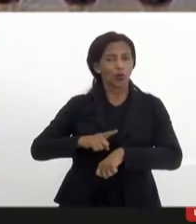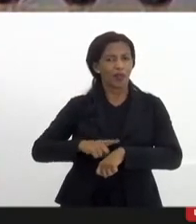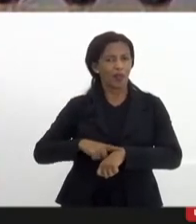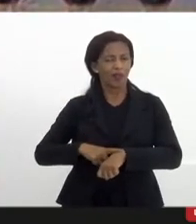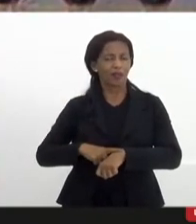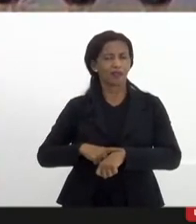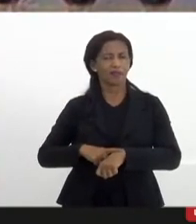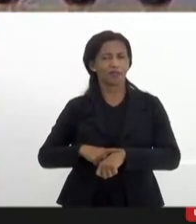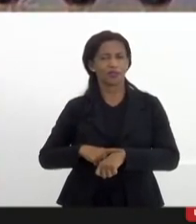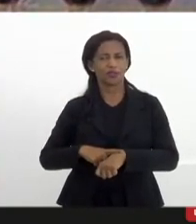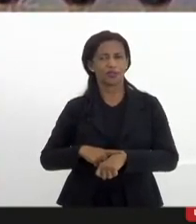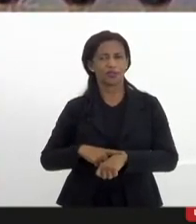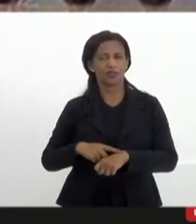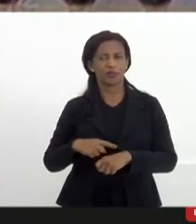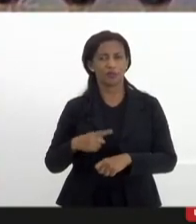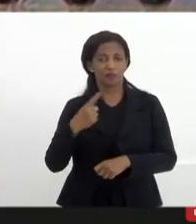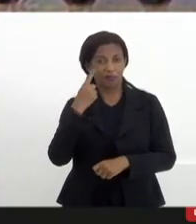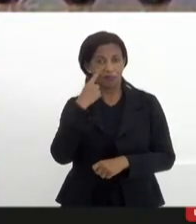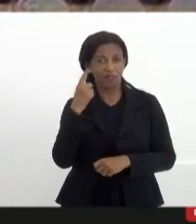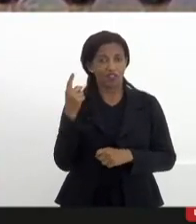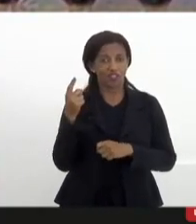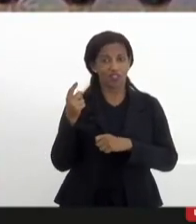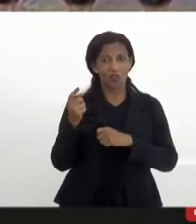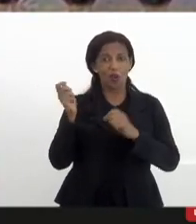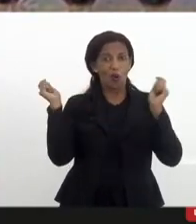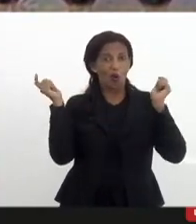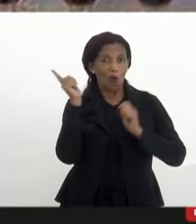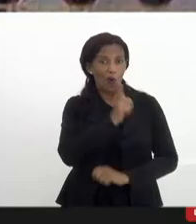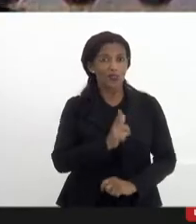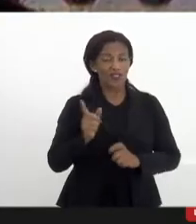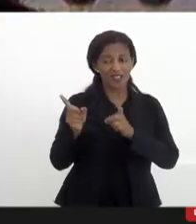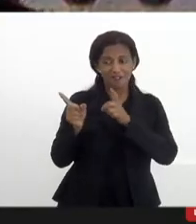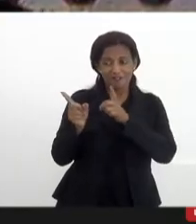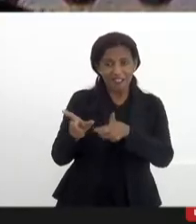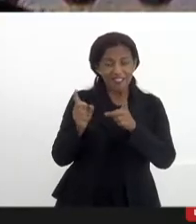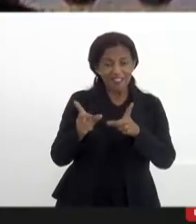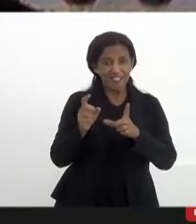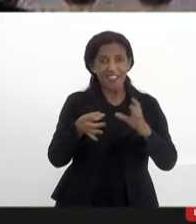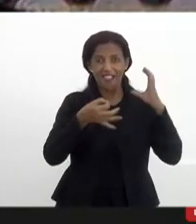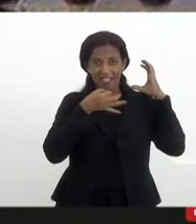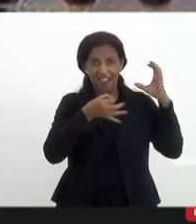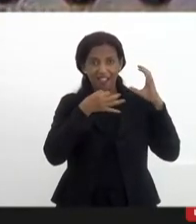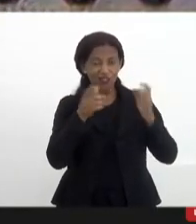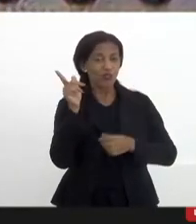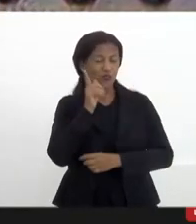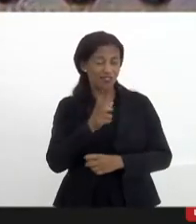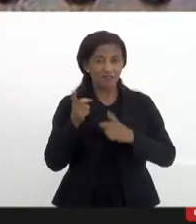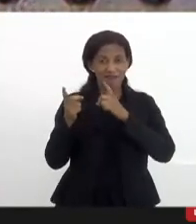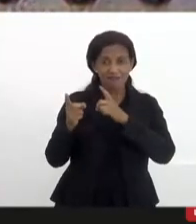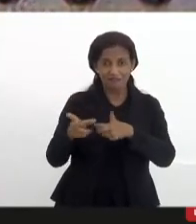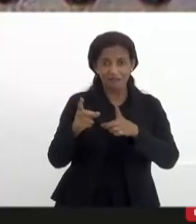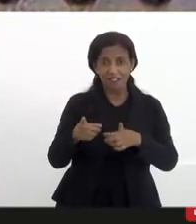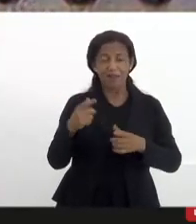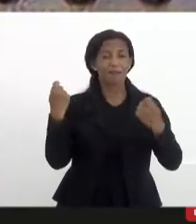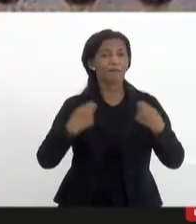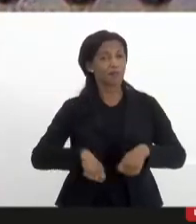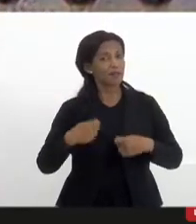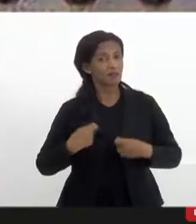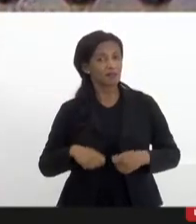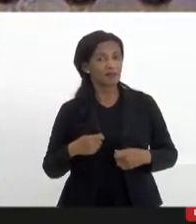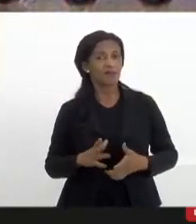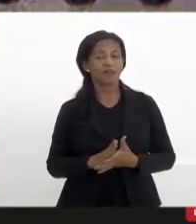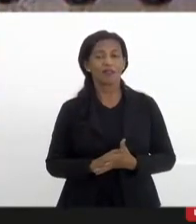a gente vende e é isso é real que a gente precisa